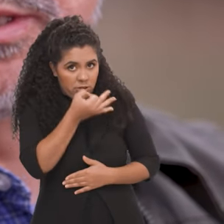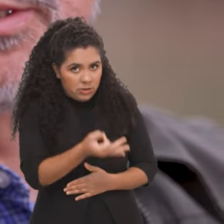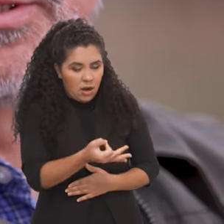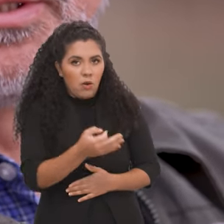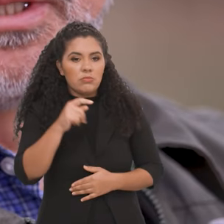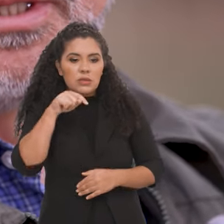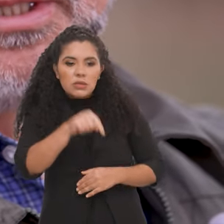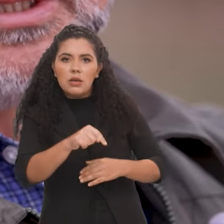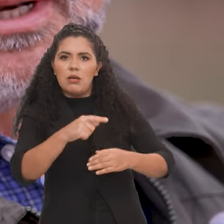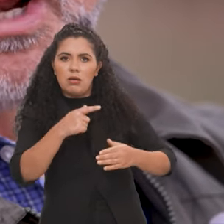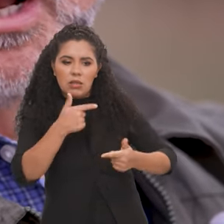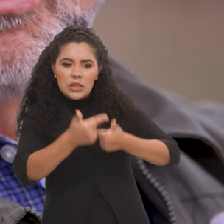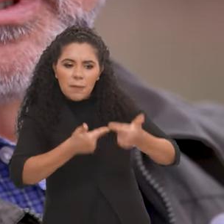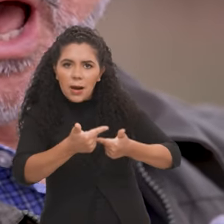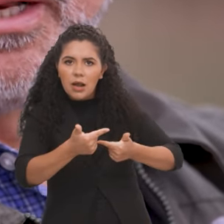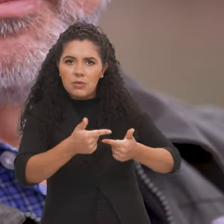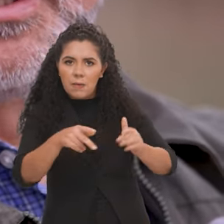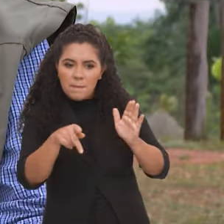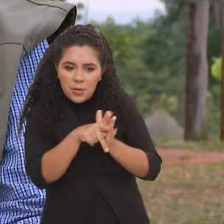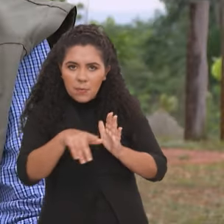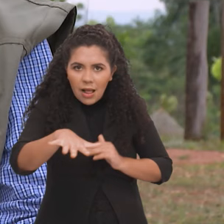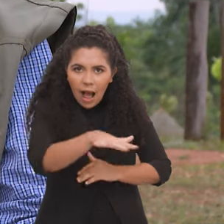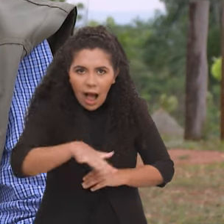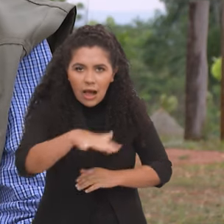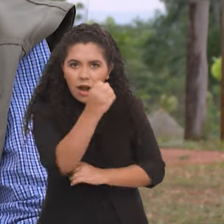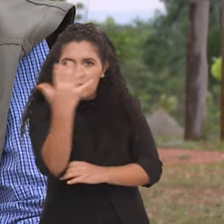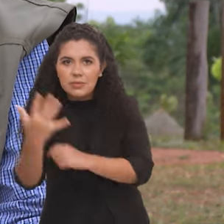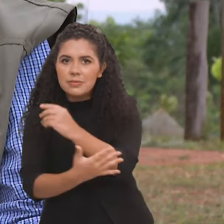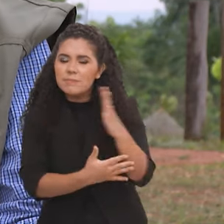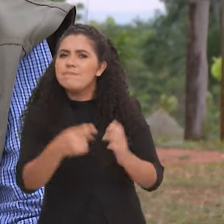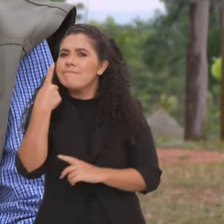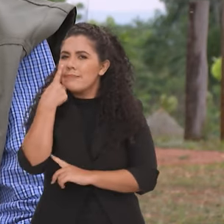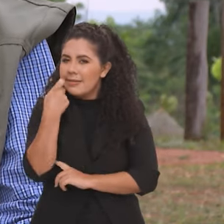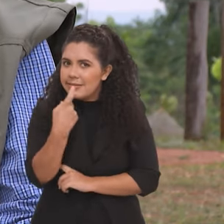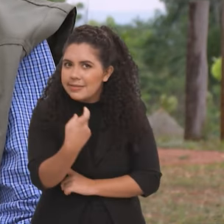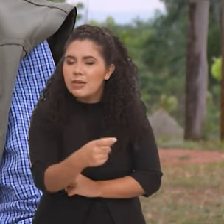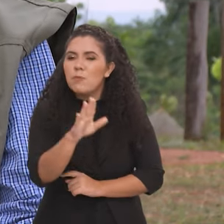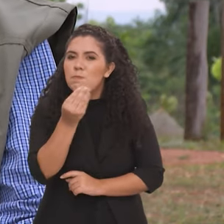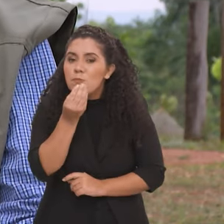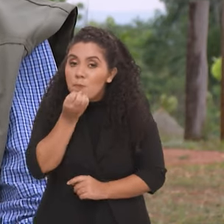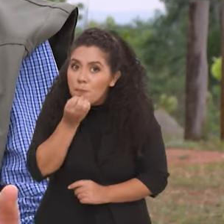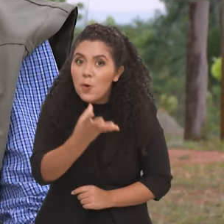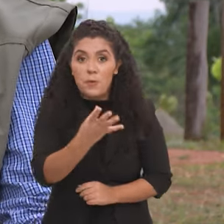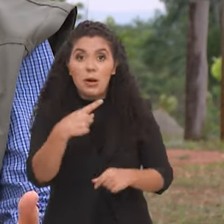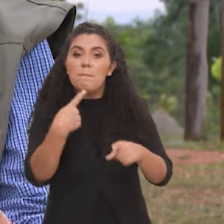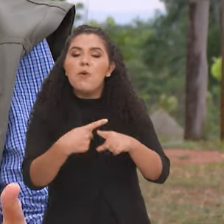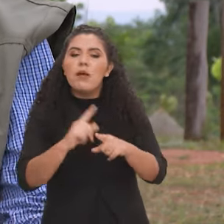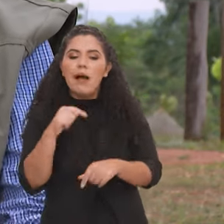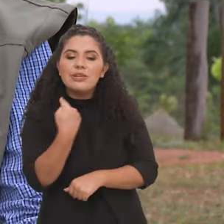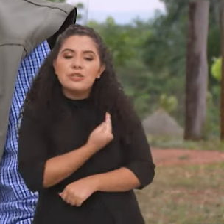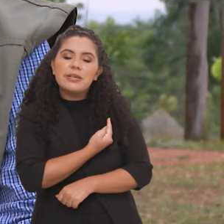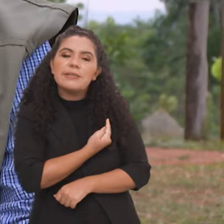carreira de trabalhar na área ambiental é uma carreira muito interessante, muito privilegiada, porque a gente tem